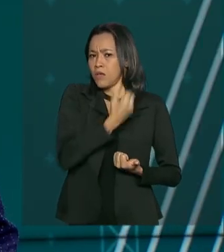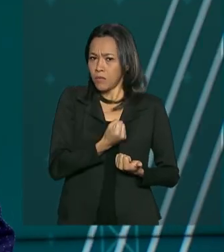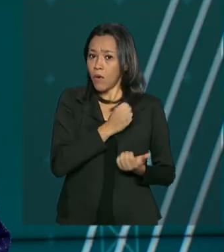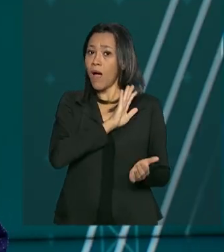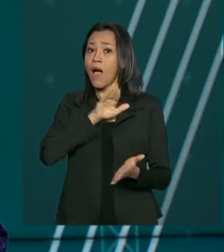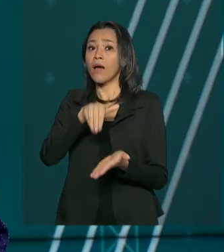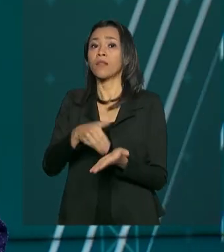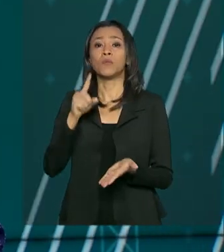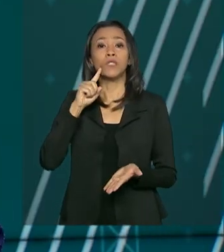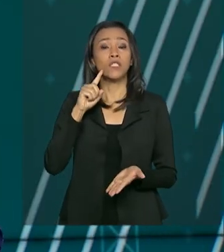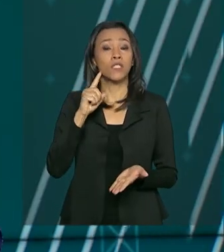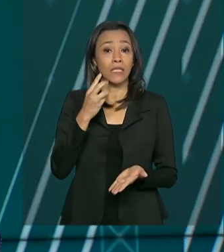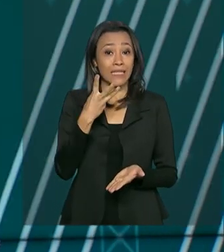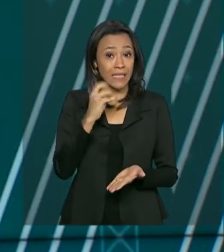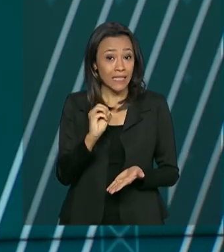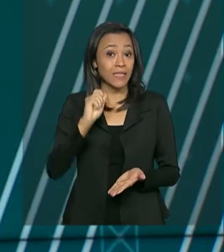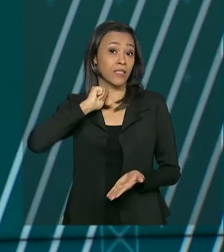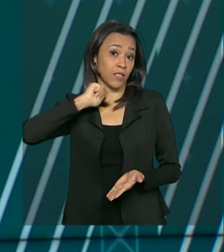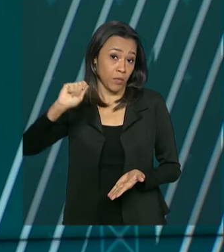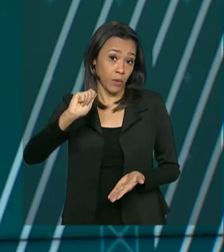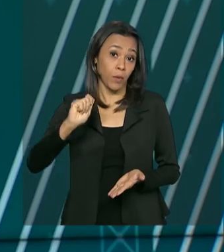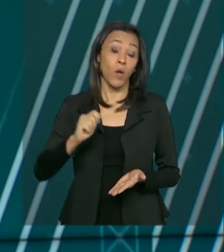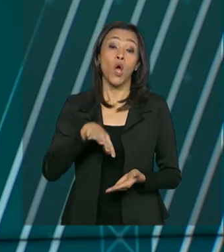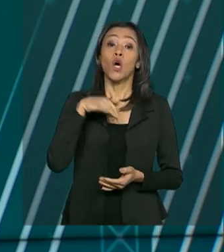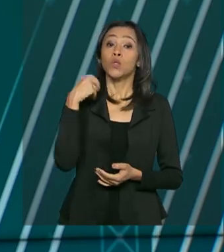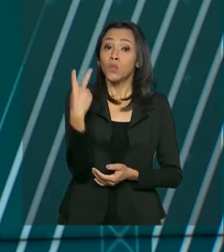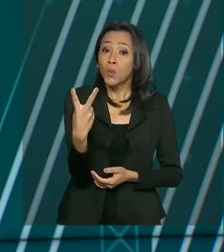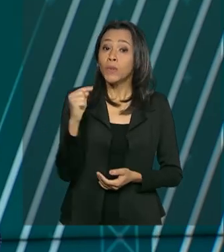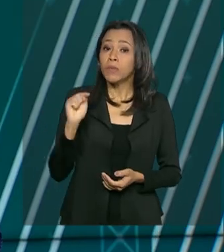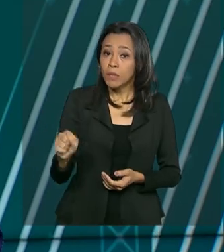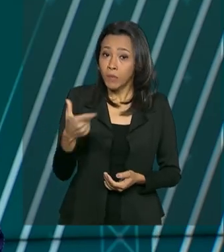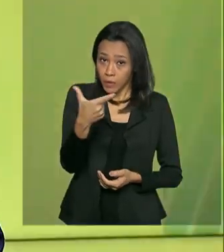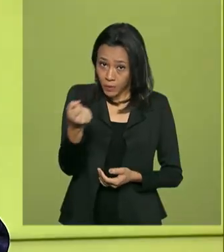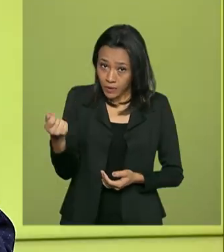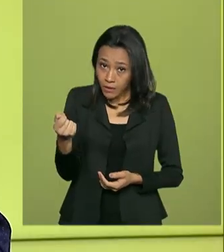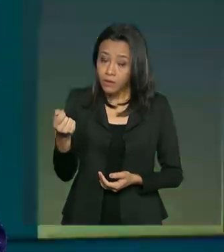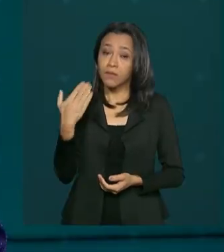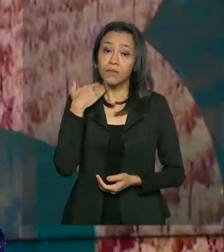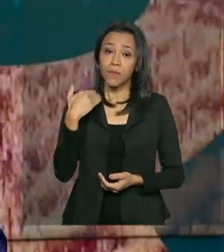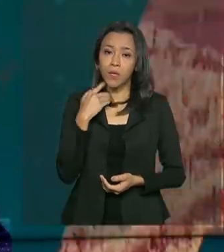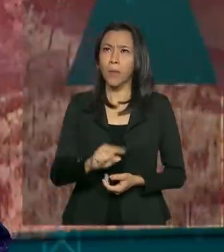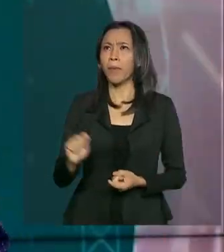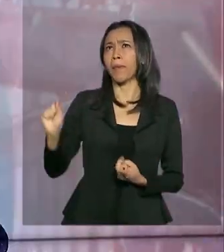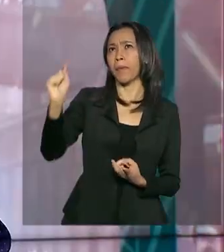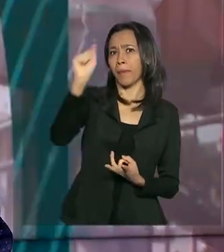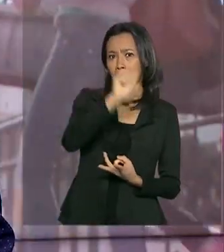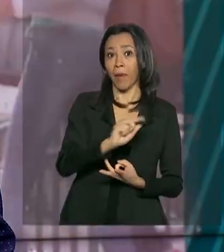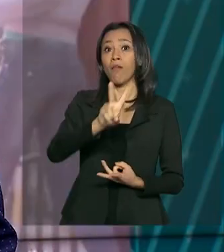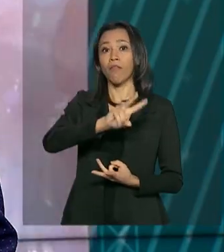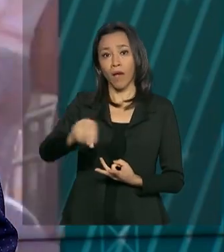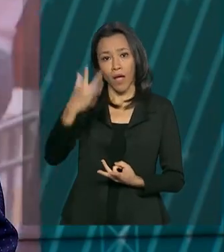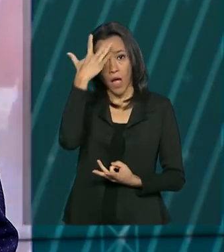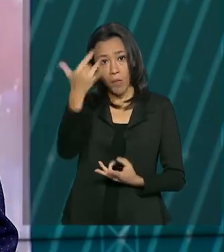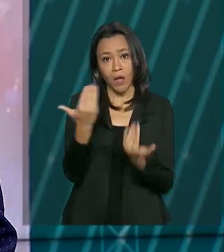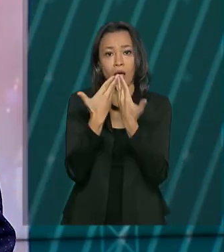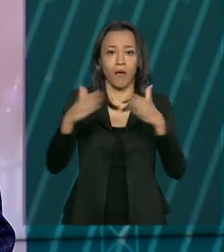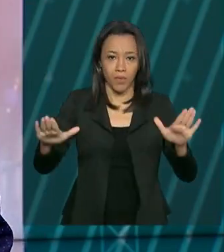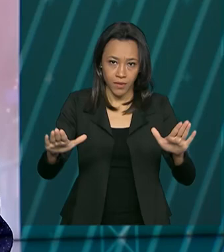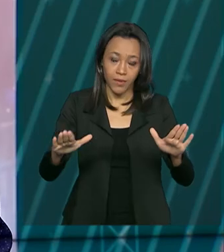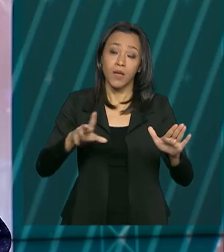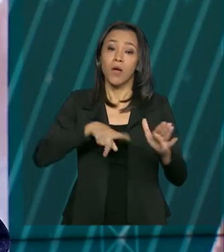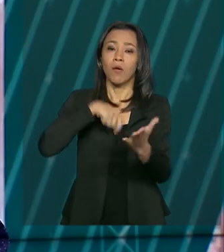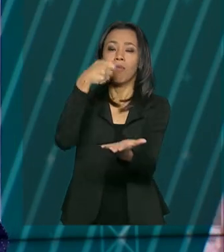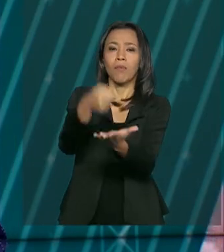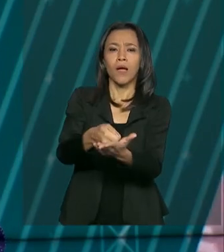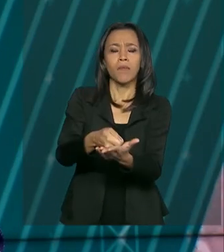30 de abril. Para isso, mais de 2.200 agências da Caixa vão abrir neste sábado. Os pagamentos serão